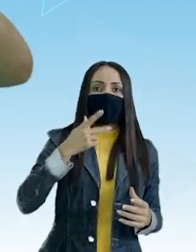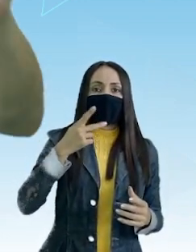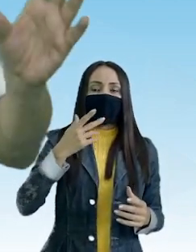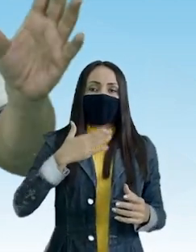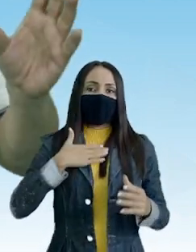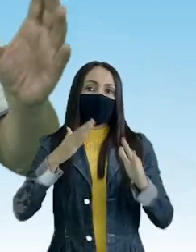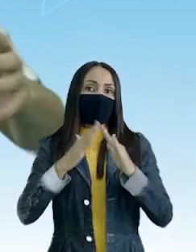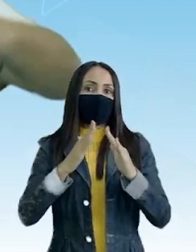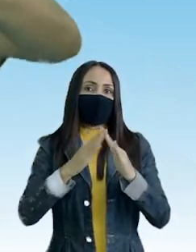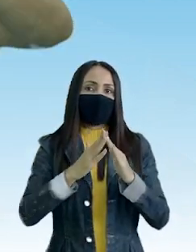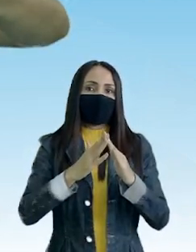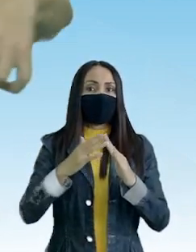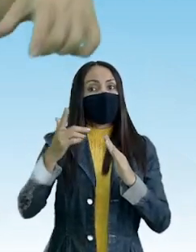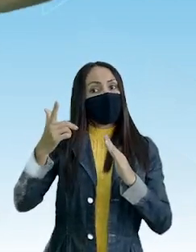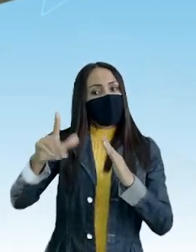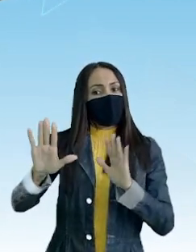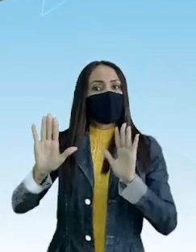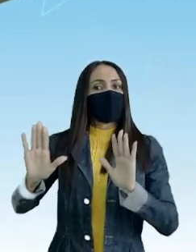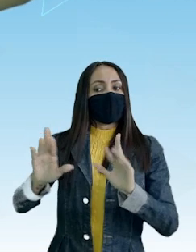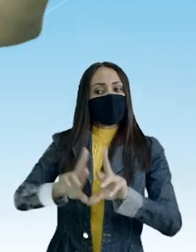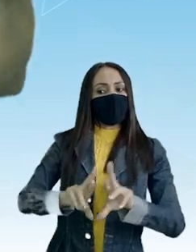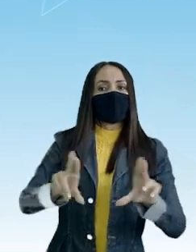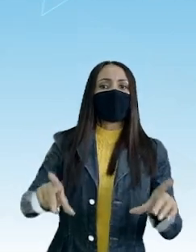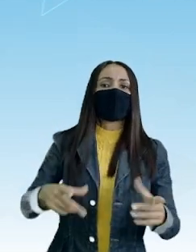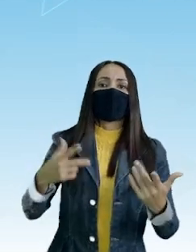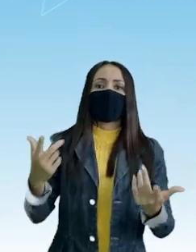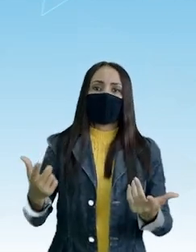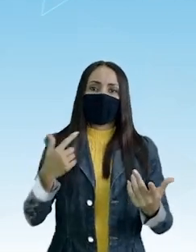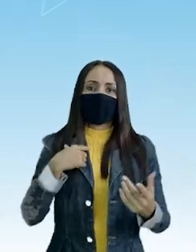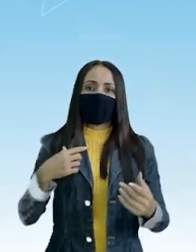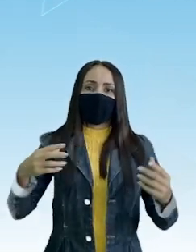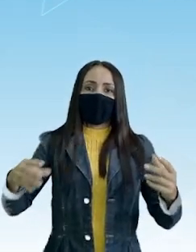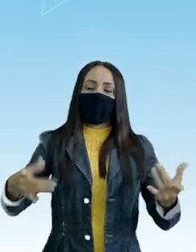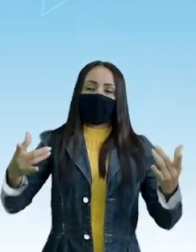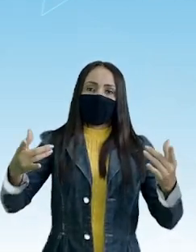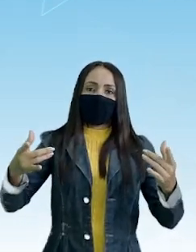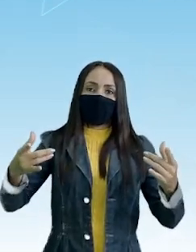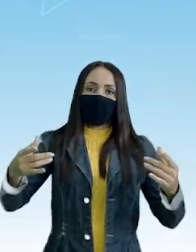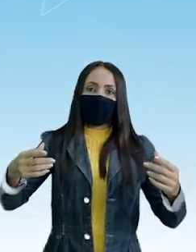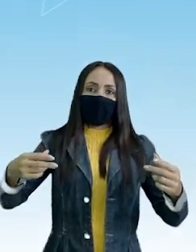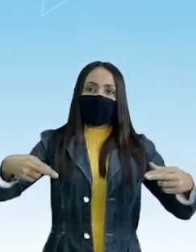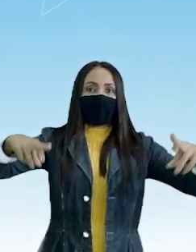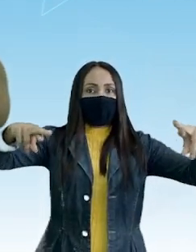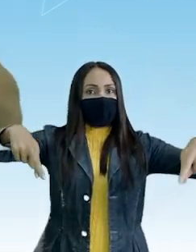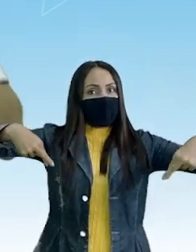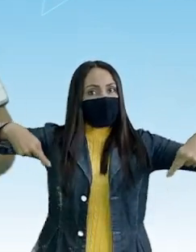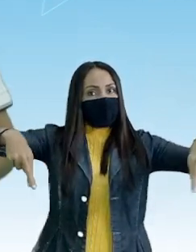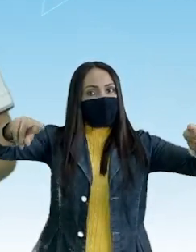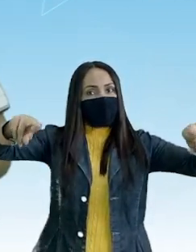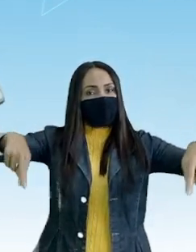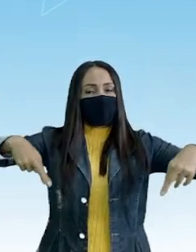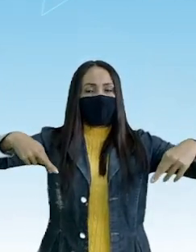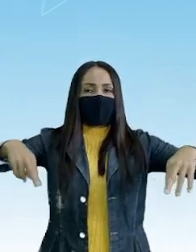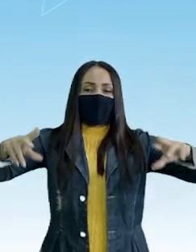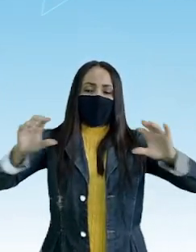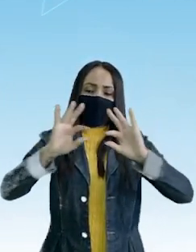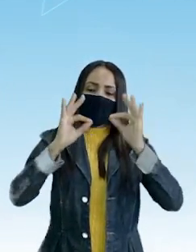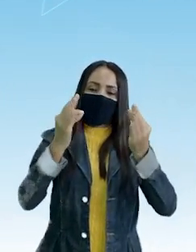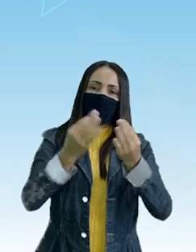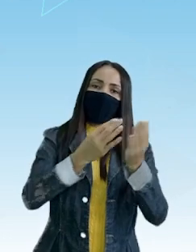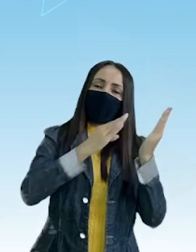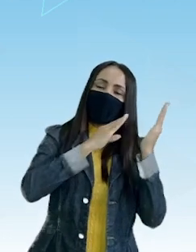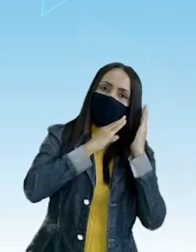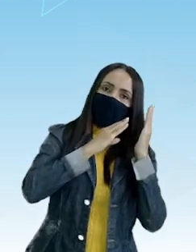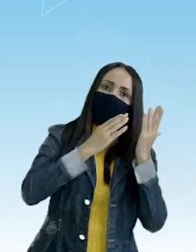É outra coisa E nós vimos justamente Uma rede Onde a família dorme Então grava bem Essa questão